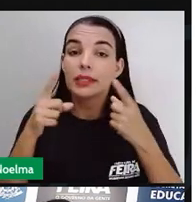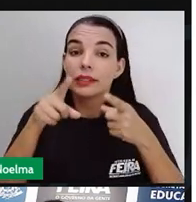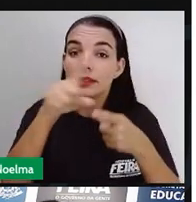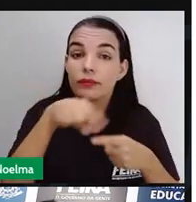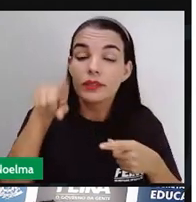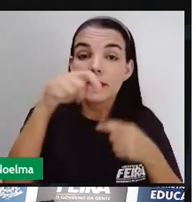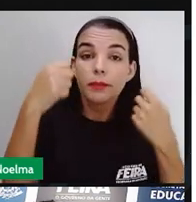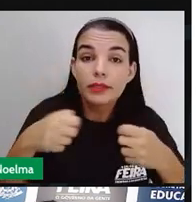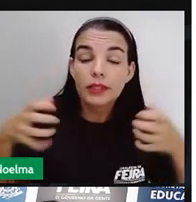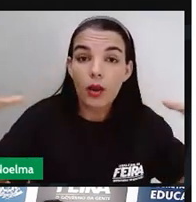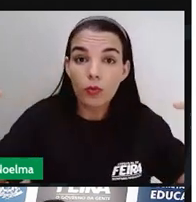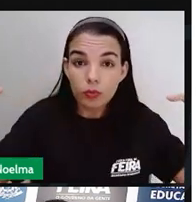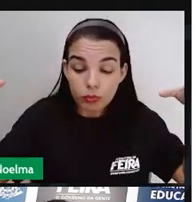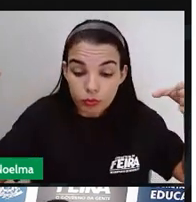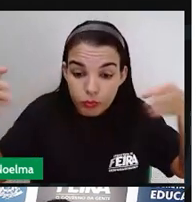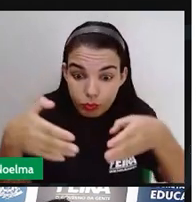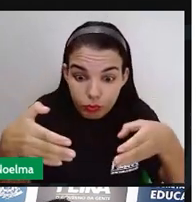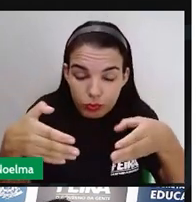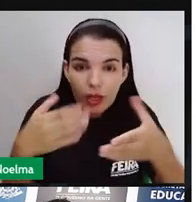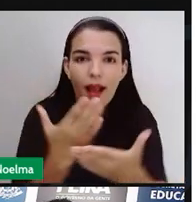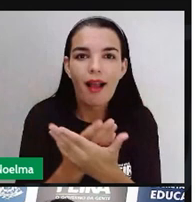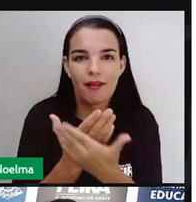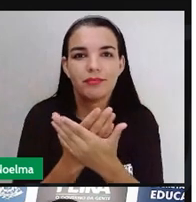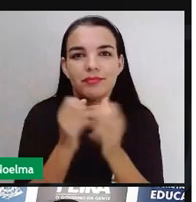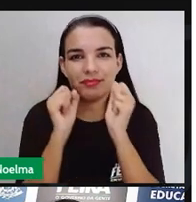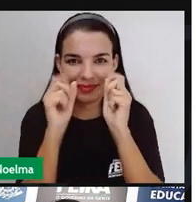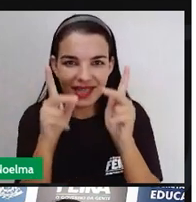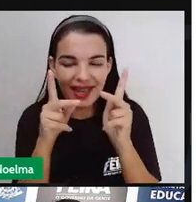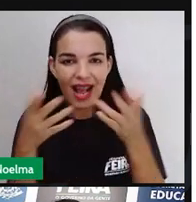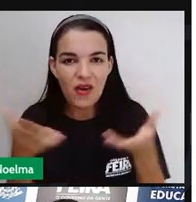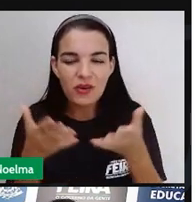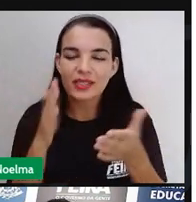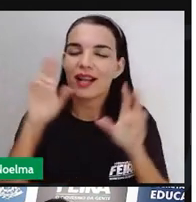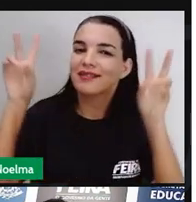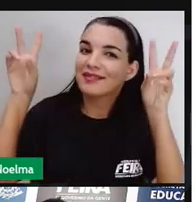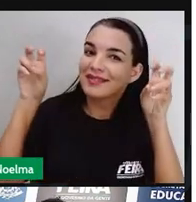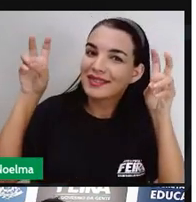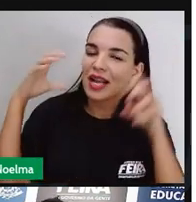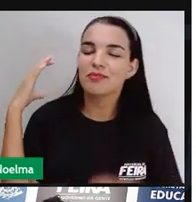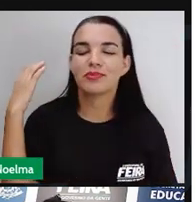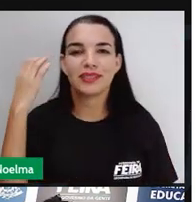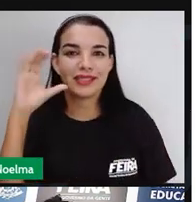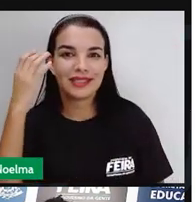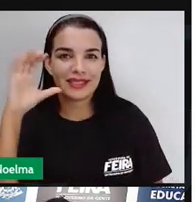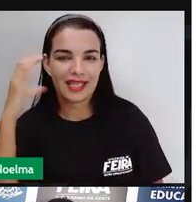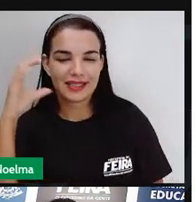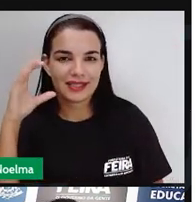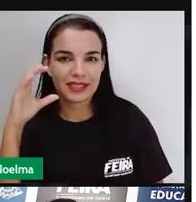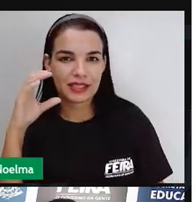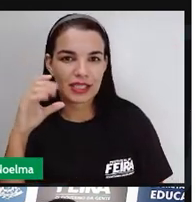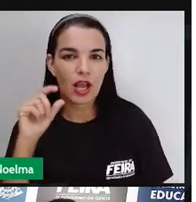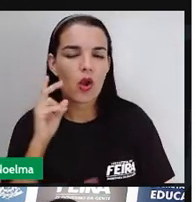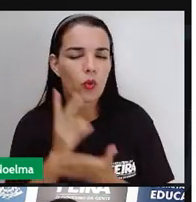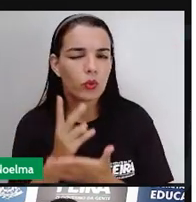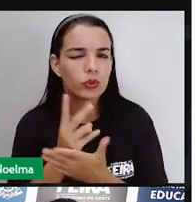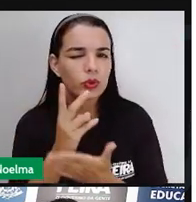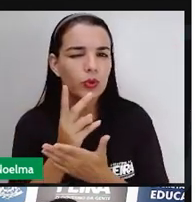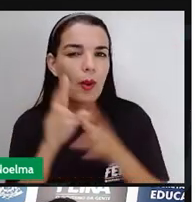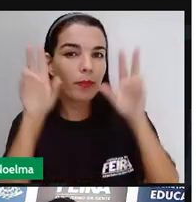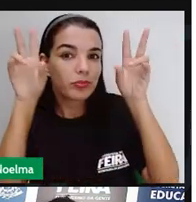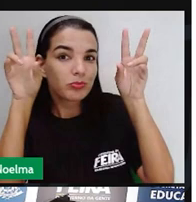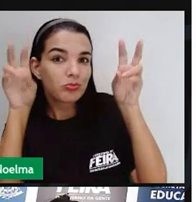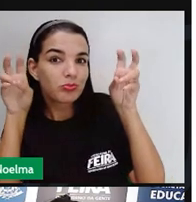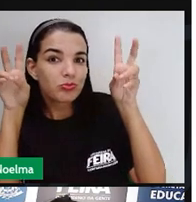se concentrar durante a aula. E hoje nós teremos aula de ciências humanas e continuaremos